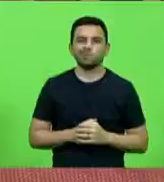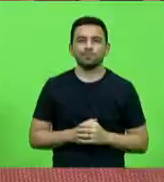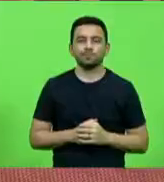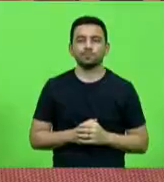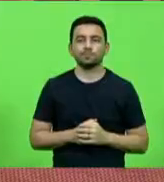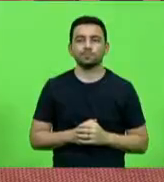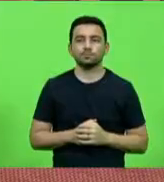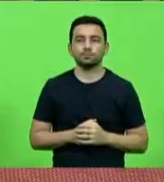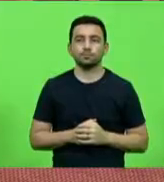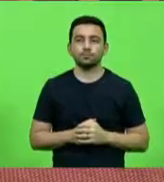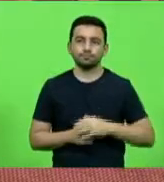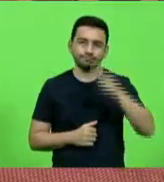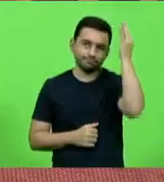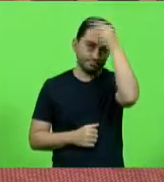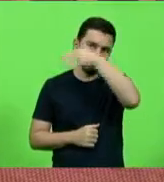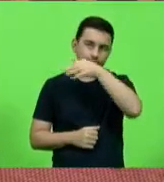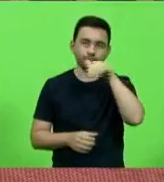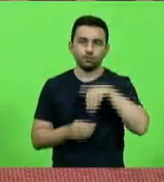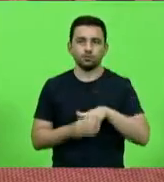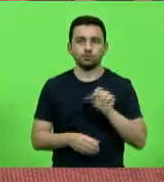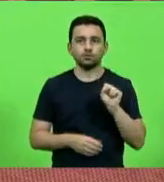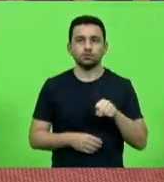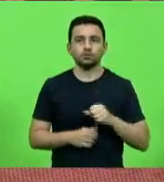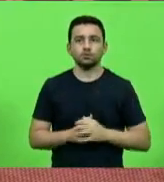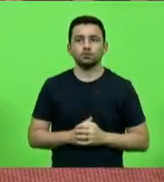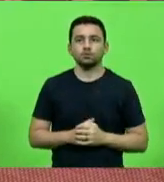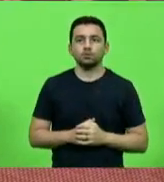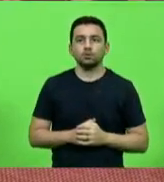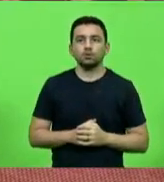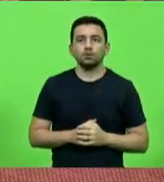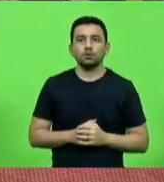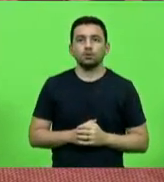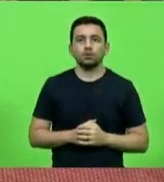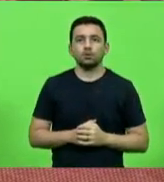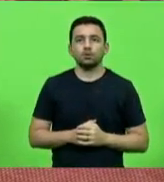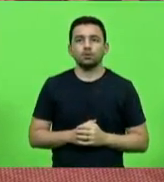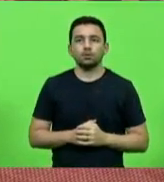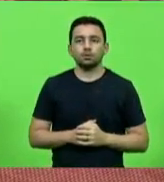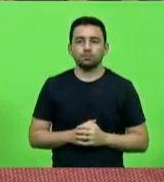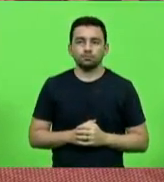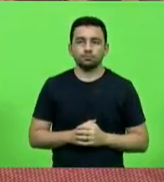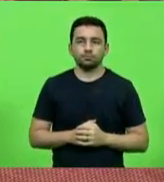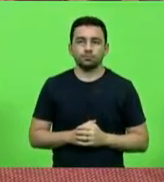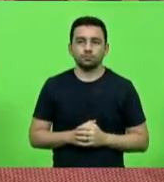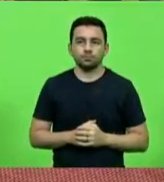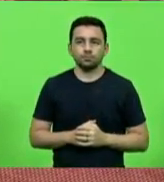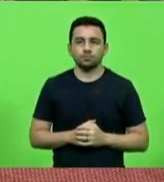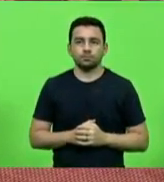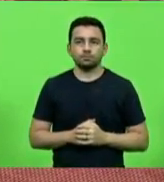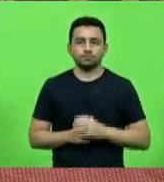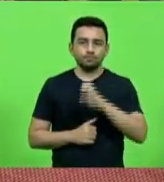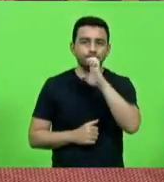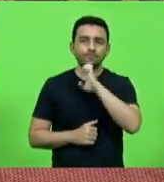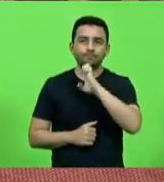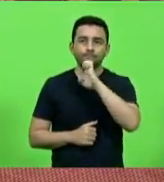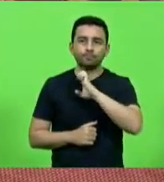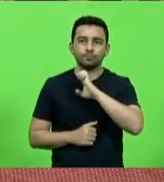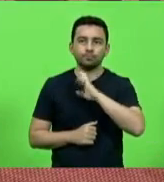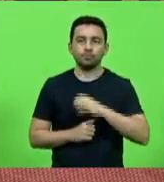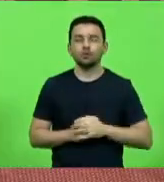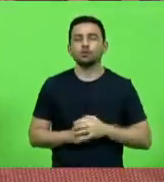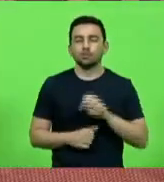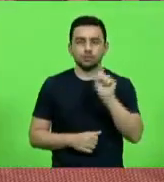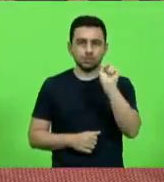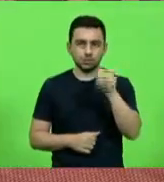Deputado Fabiano da Luz vota sim, senhor presidente. Como vota o deputado Felipe Estevam. Voto sim, presidente.